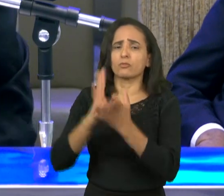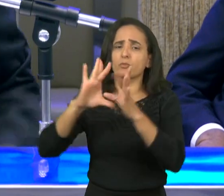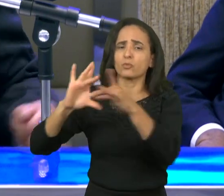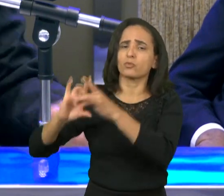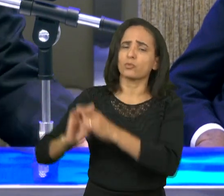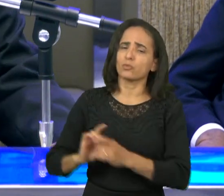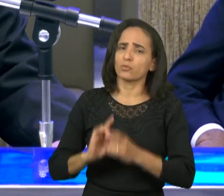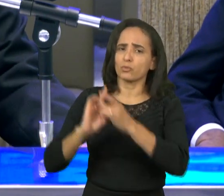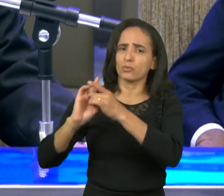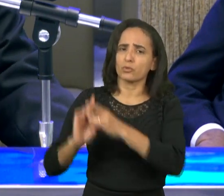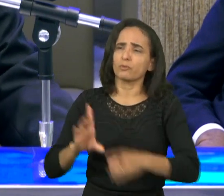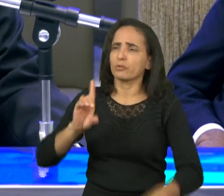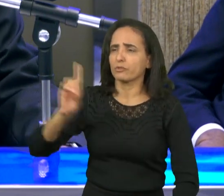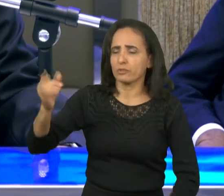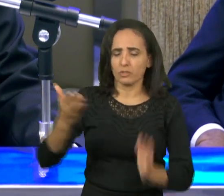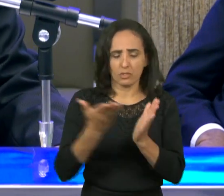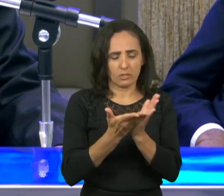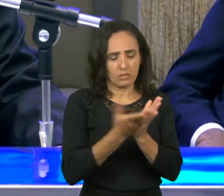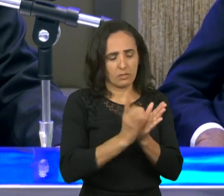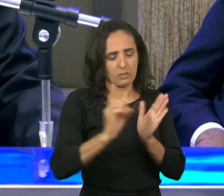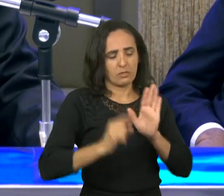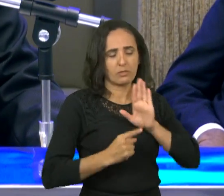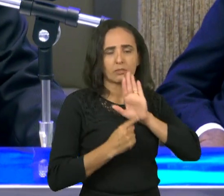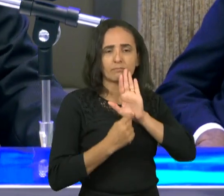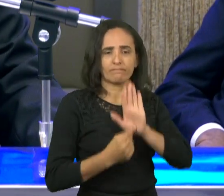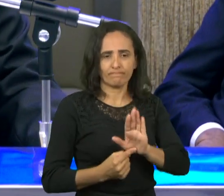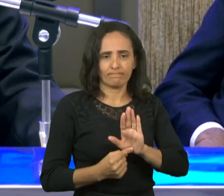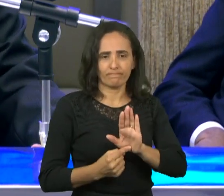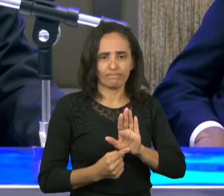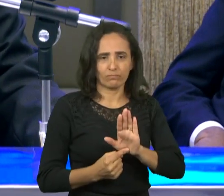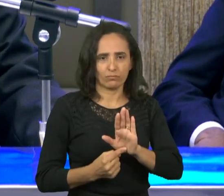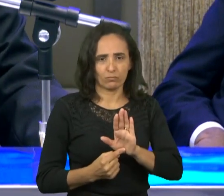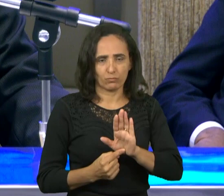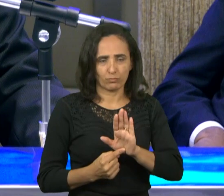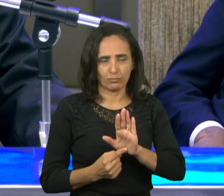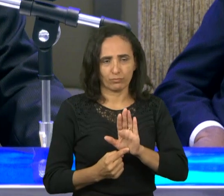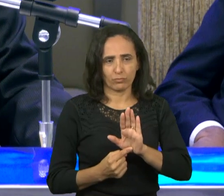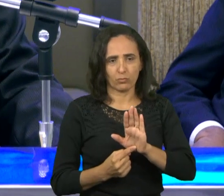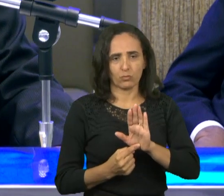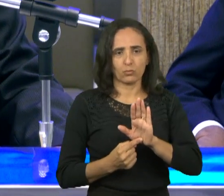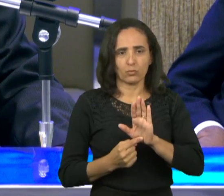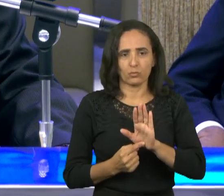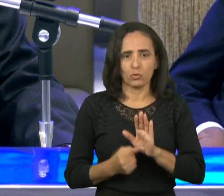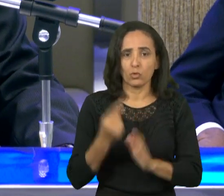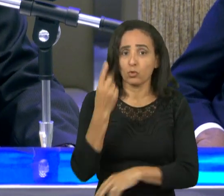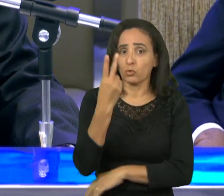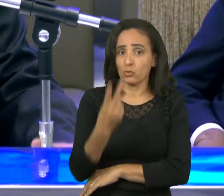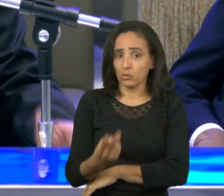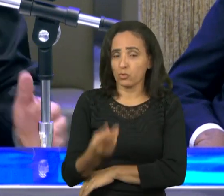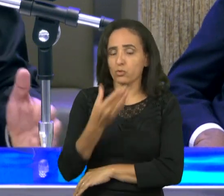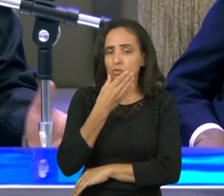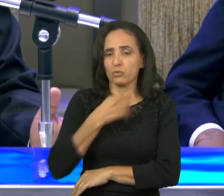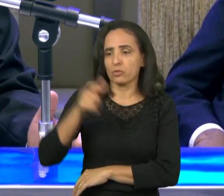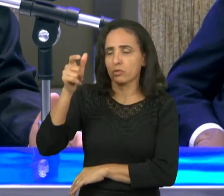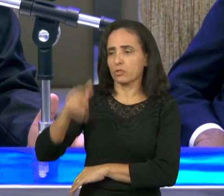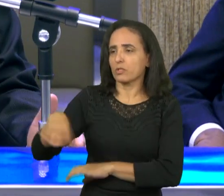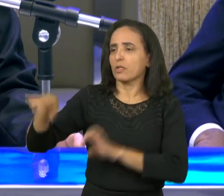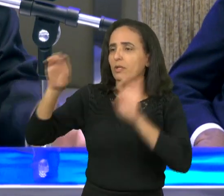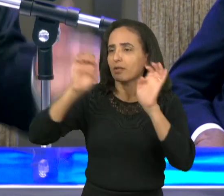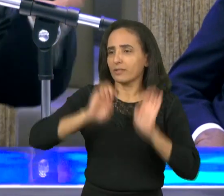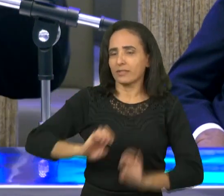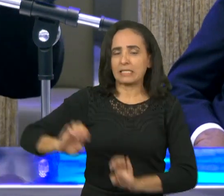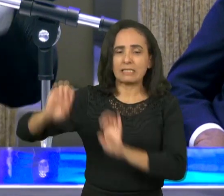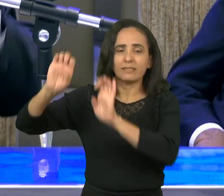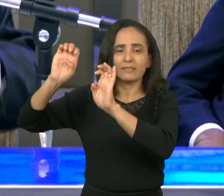a Bíblia faz menção de apenas dois homens que andaram com Deus um foi Enoque e o outro